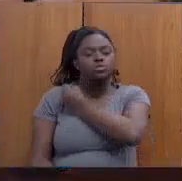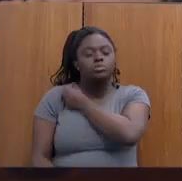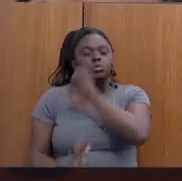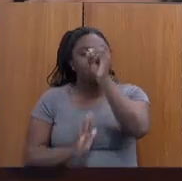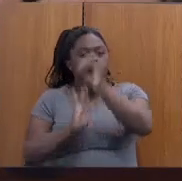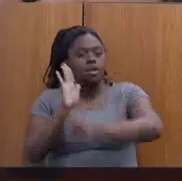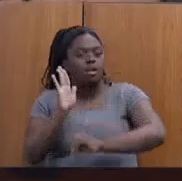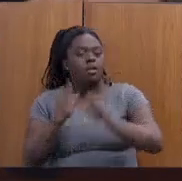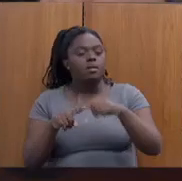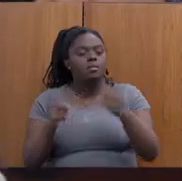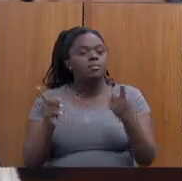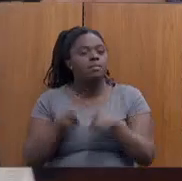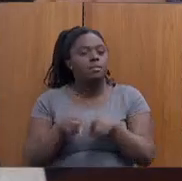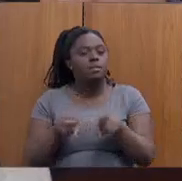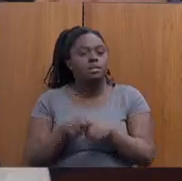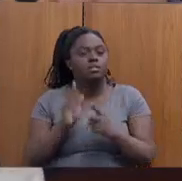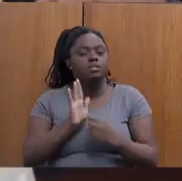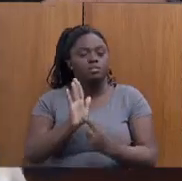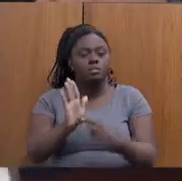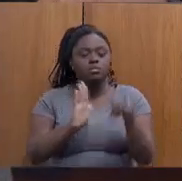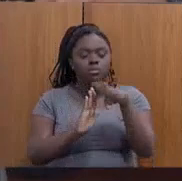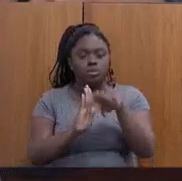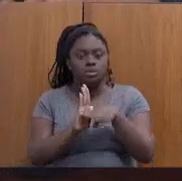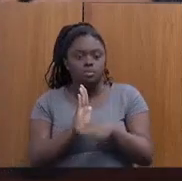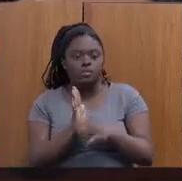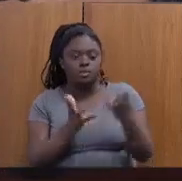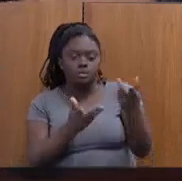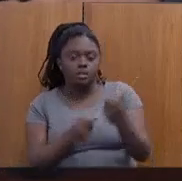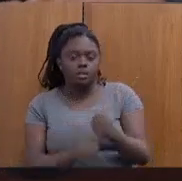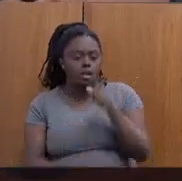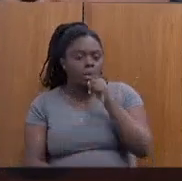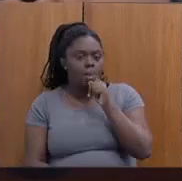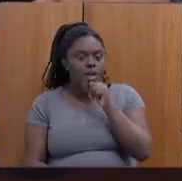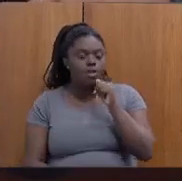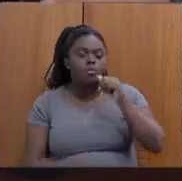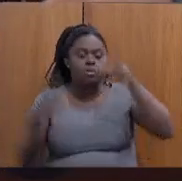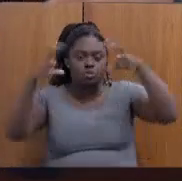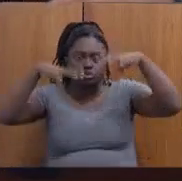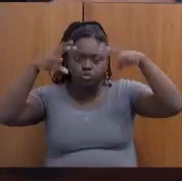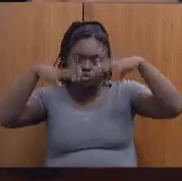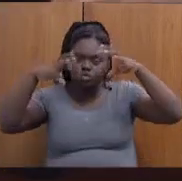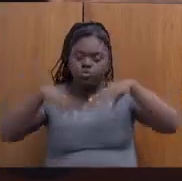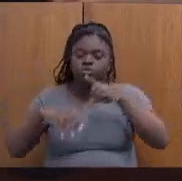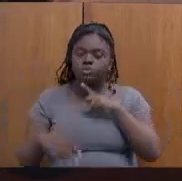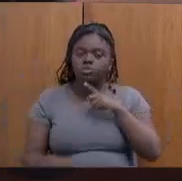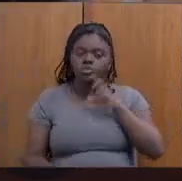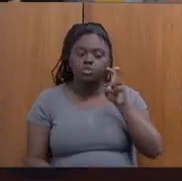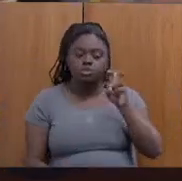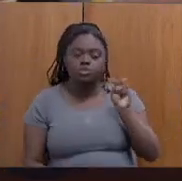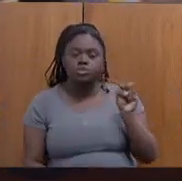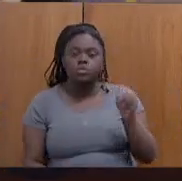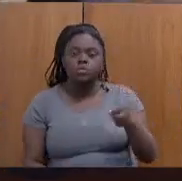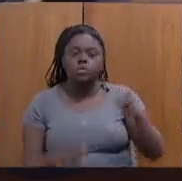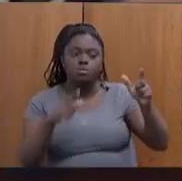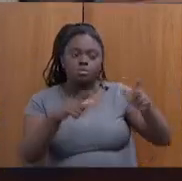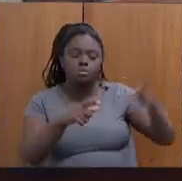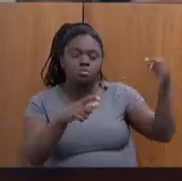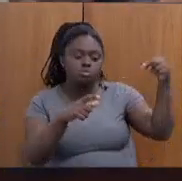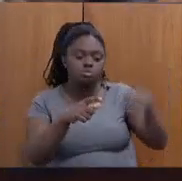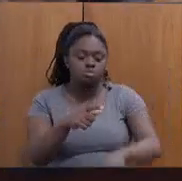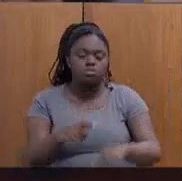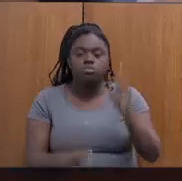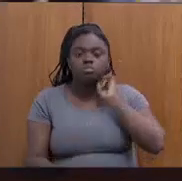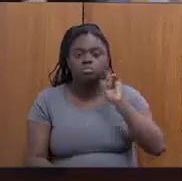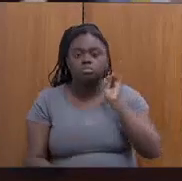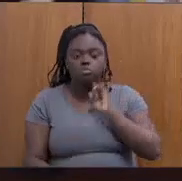gente vai também lançar, retomar o programa de captação de água de chuva, nós vamos lançar em agosto 5 mil cisternas em Minas Gerais, então nós estamos